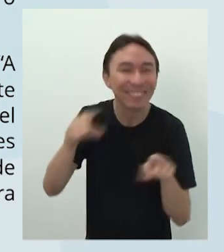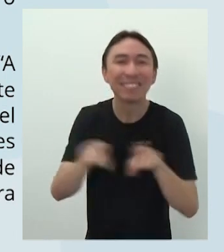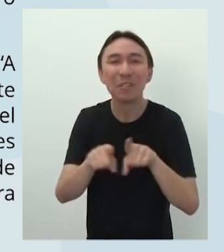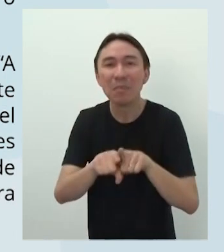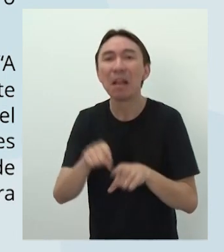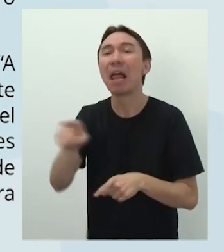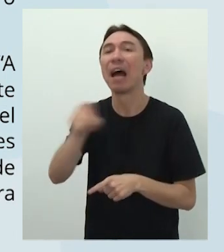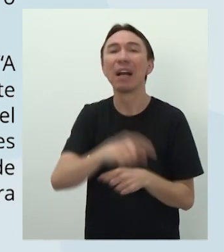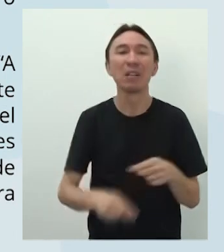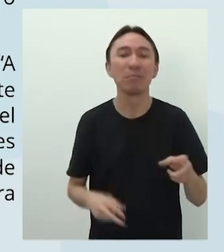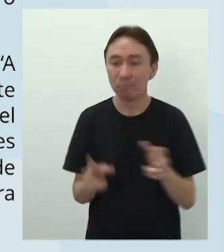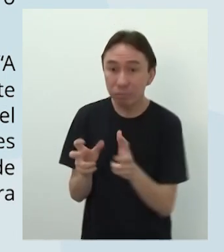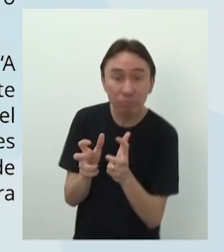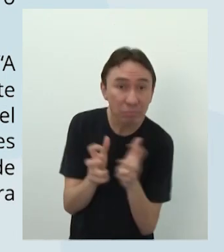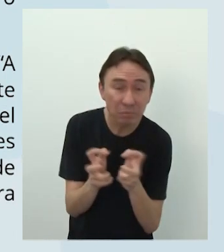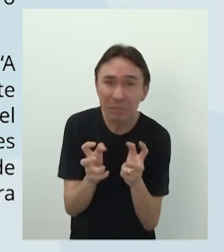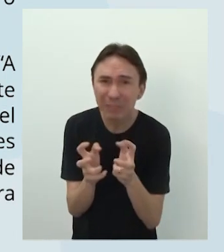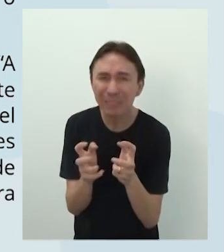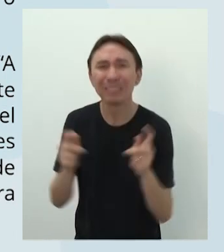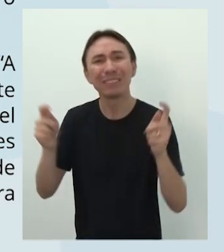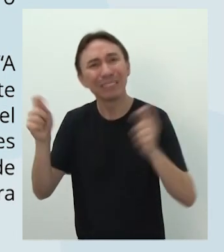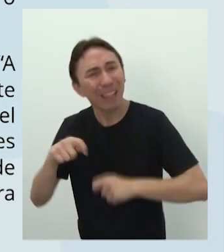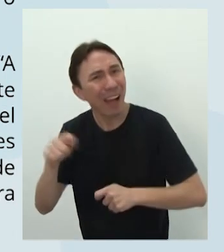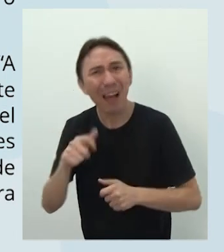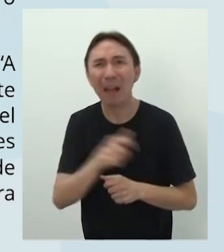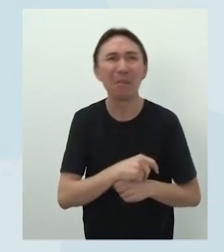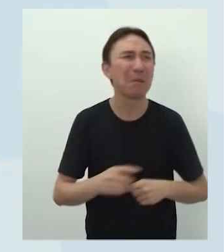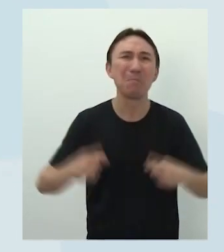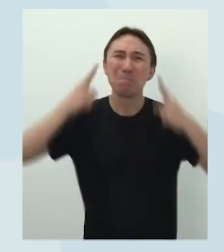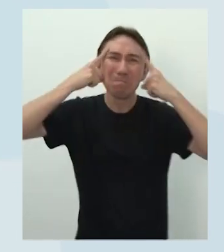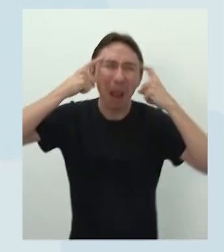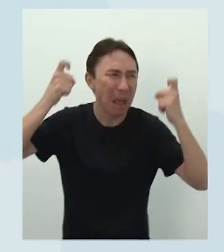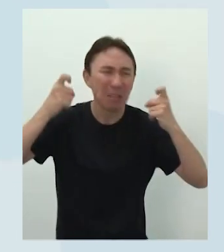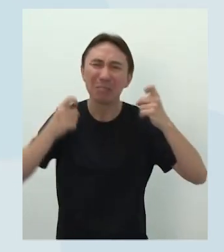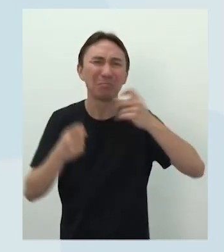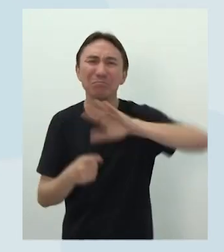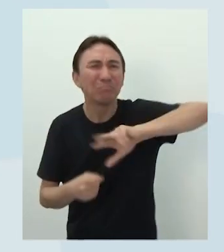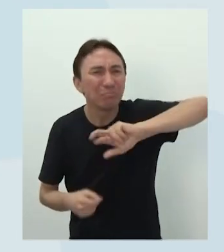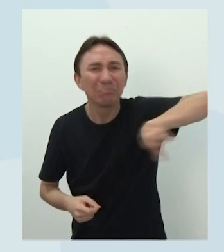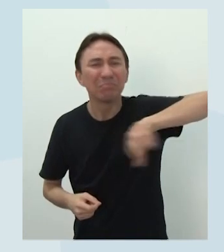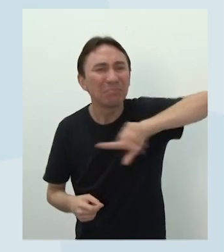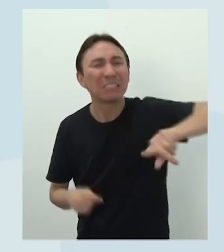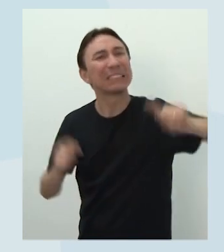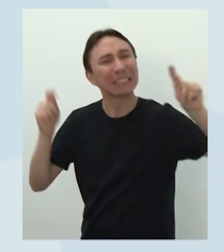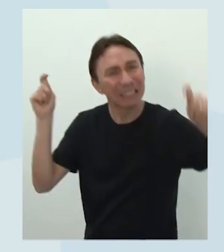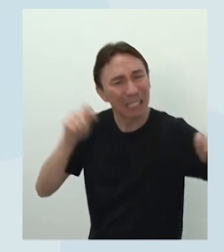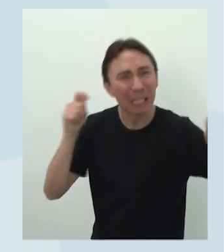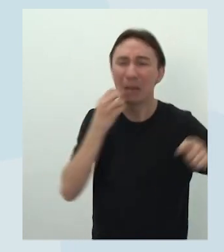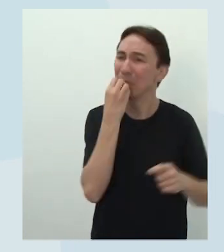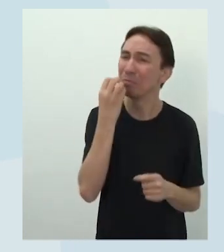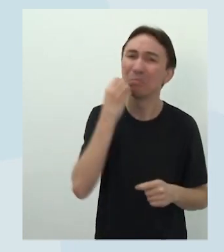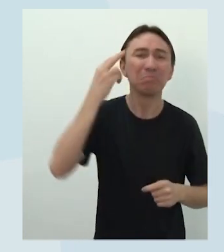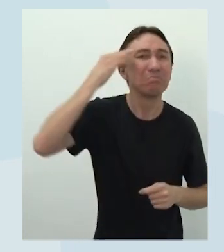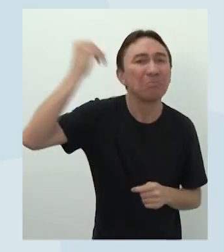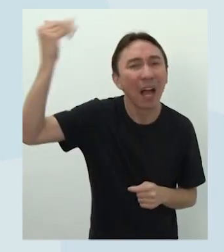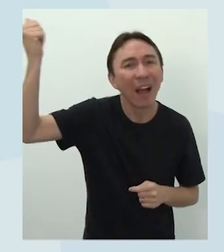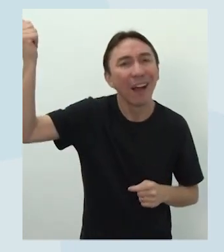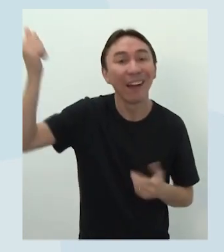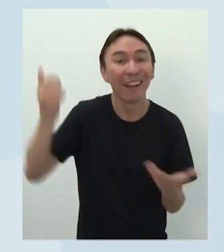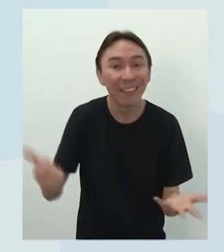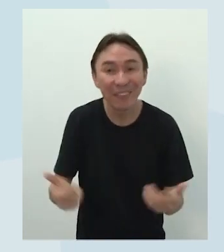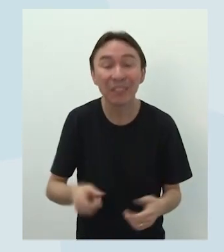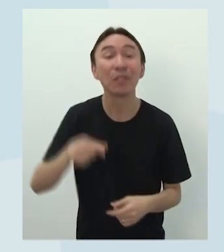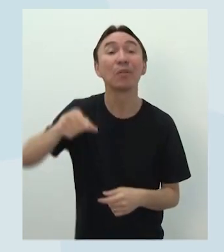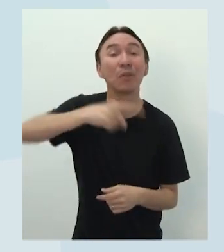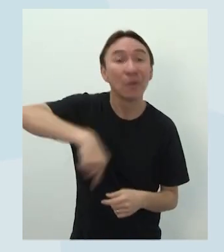a perceber que era possível criar um game de sucesso sem violência. Aí, presta atenção, gente, a notícia que a gente acabou de